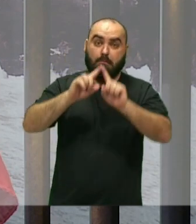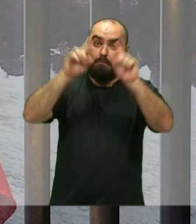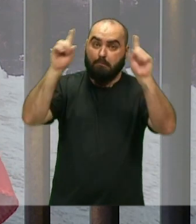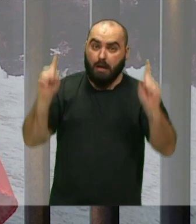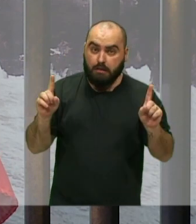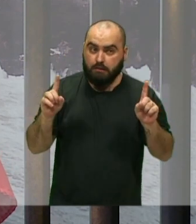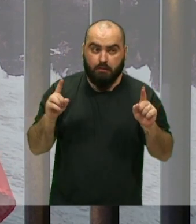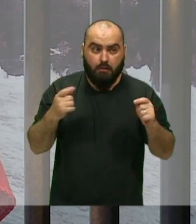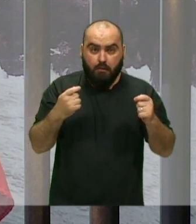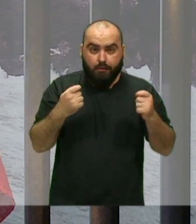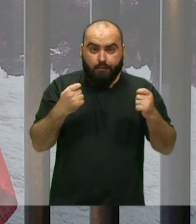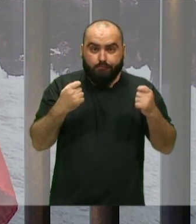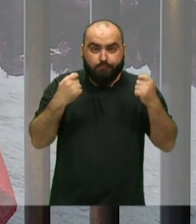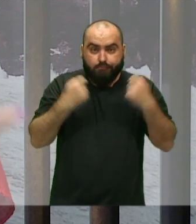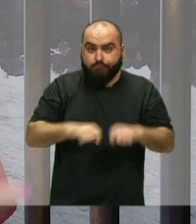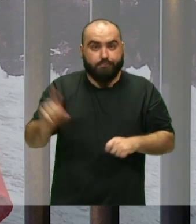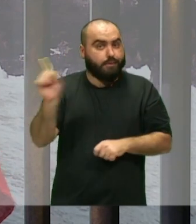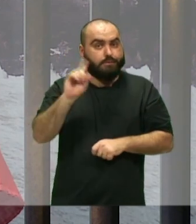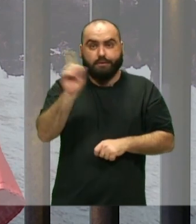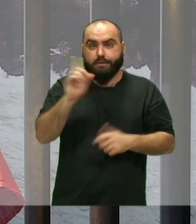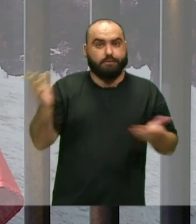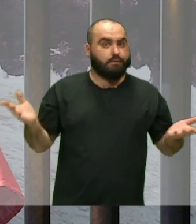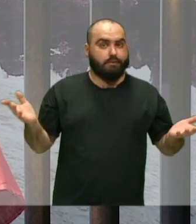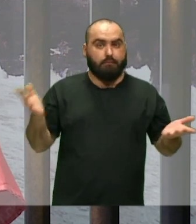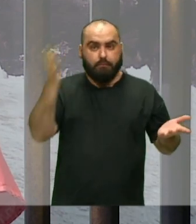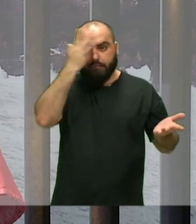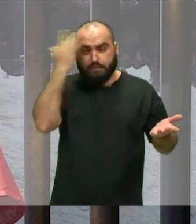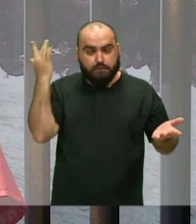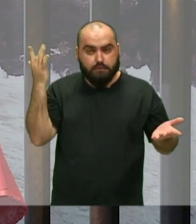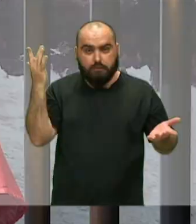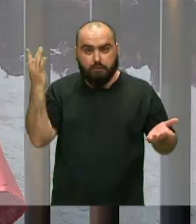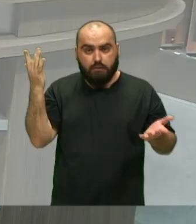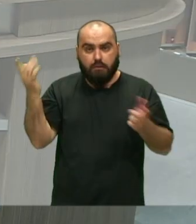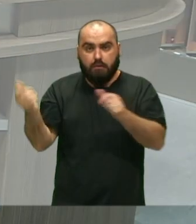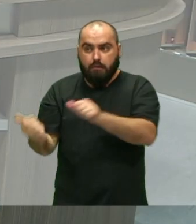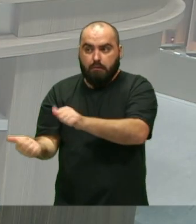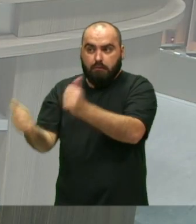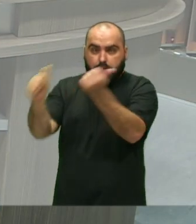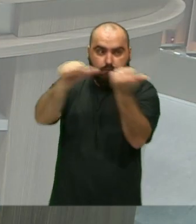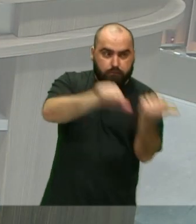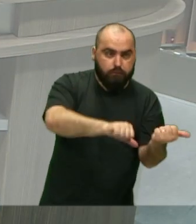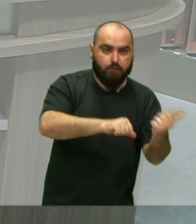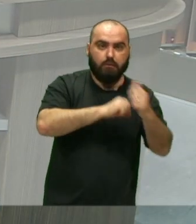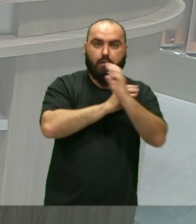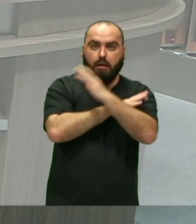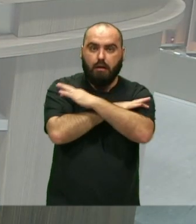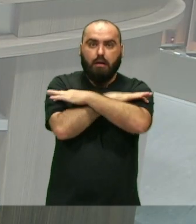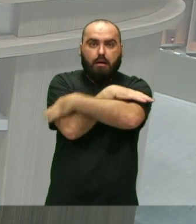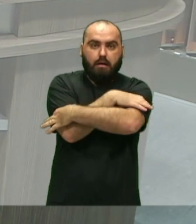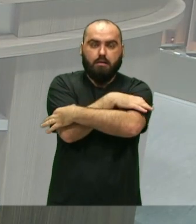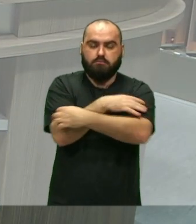é necessário A pessoa Se converter Ao candomblé Ao candomblé Ao